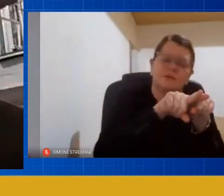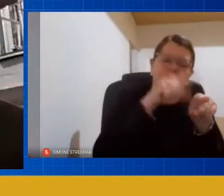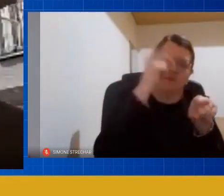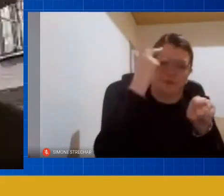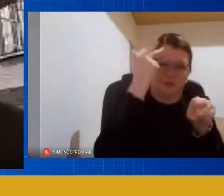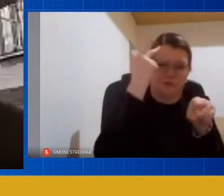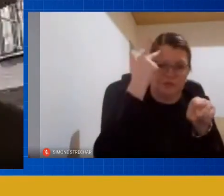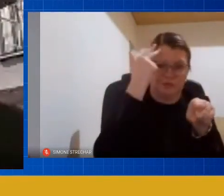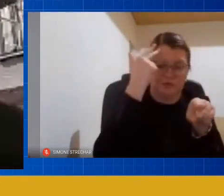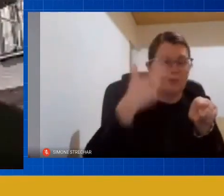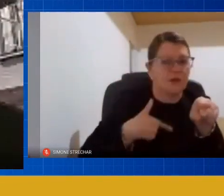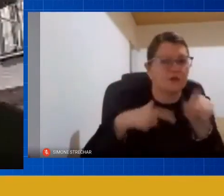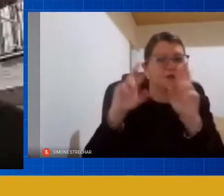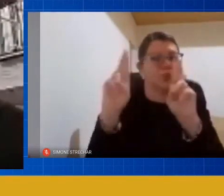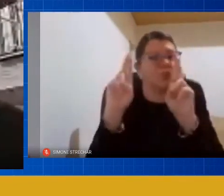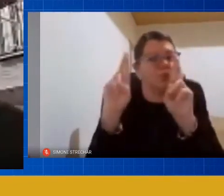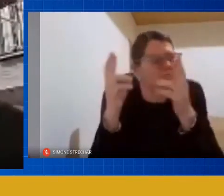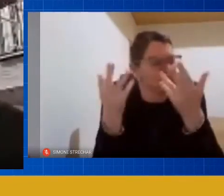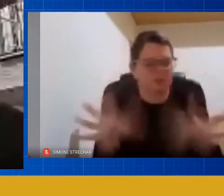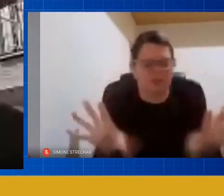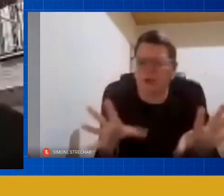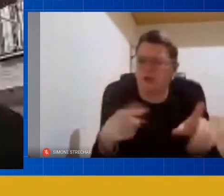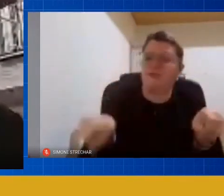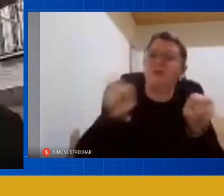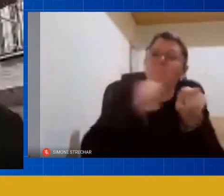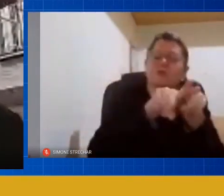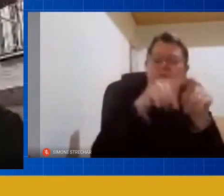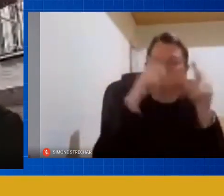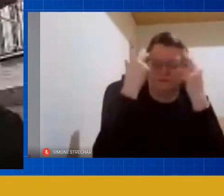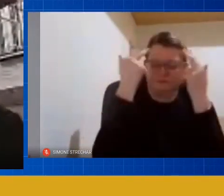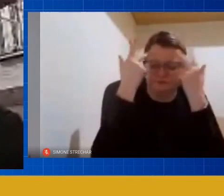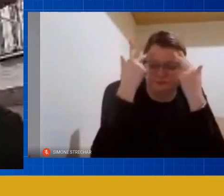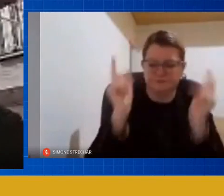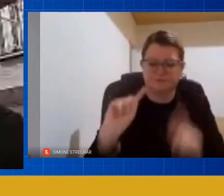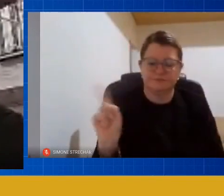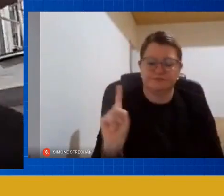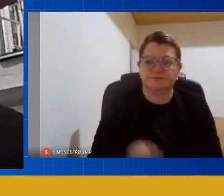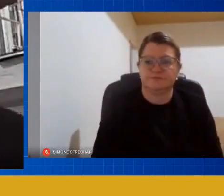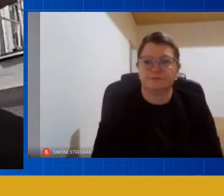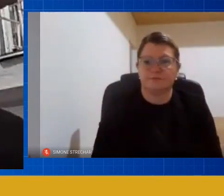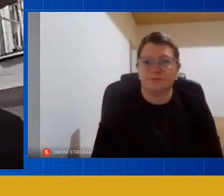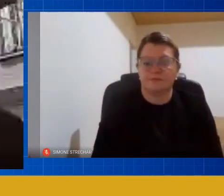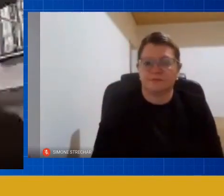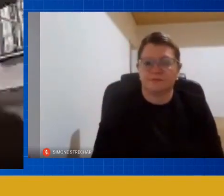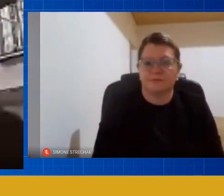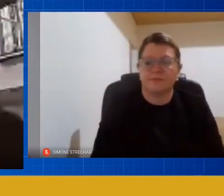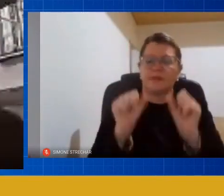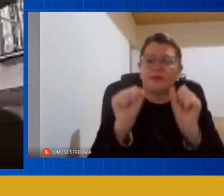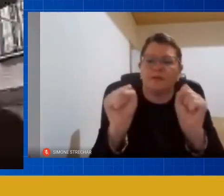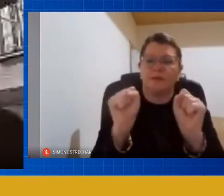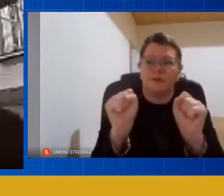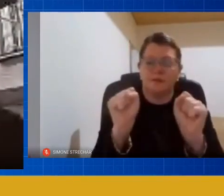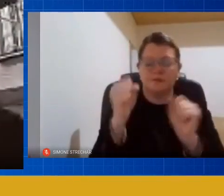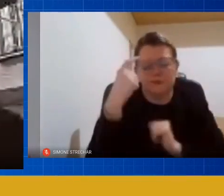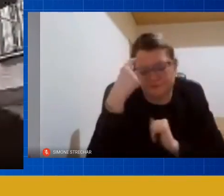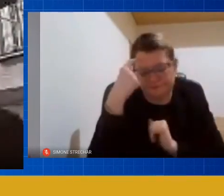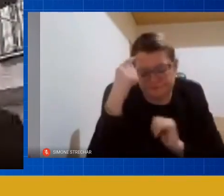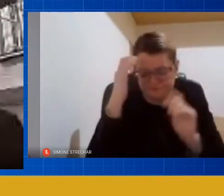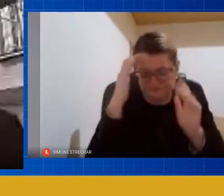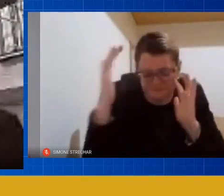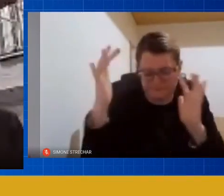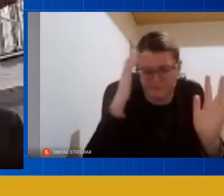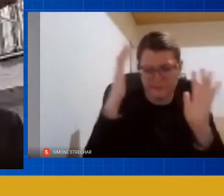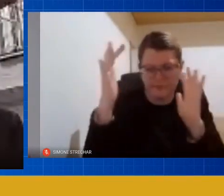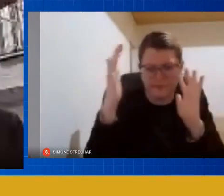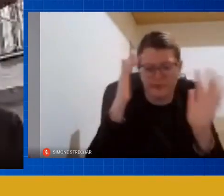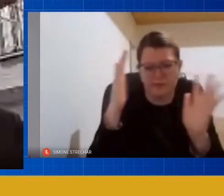volte nada ao normal eu torço para que esse momento nos dê a possibilidade de pensar um pouco mais